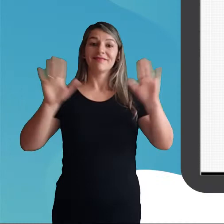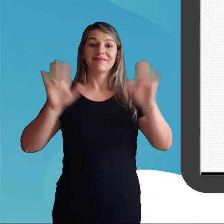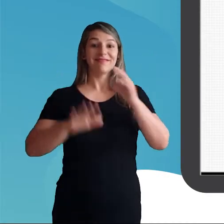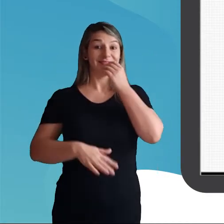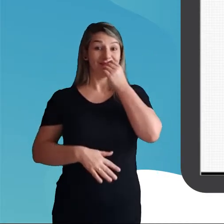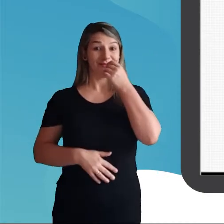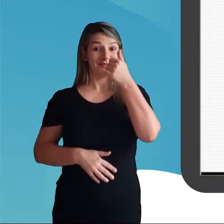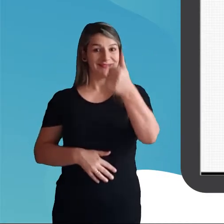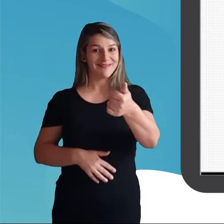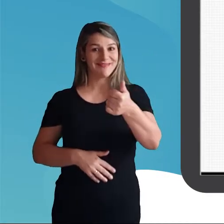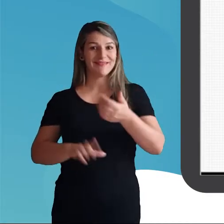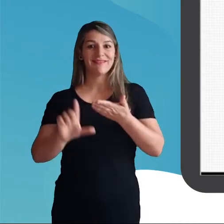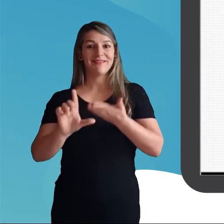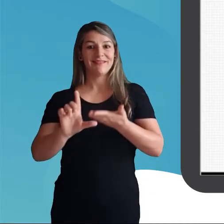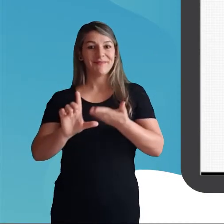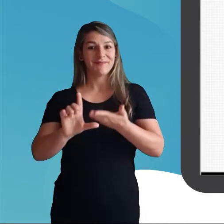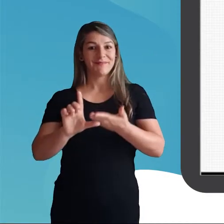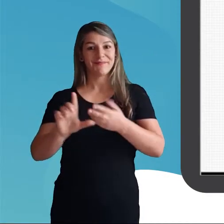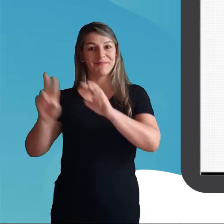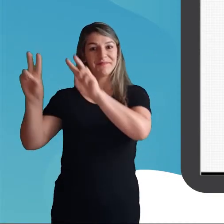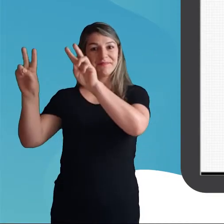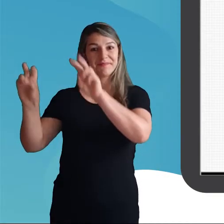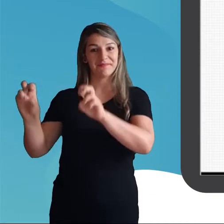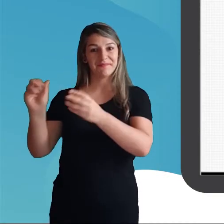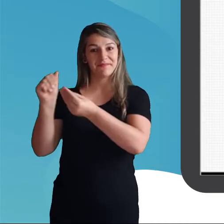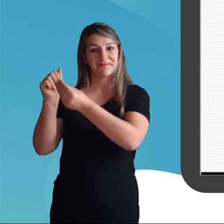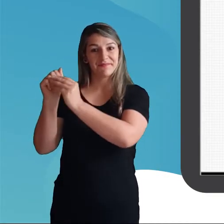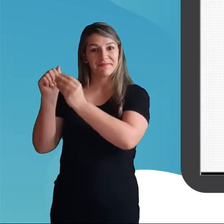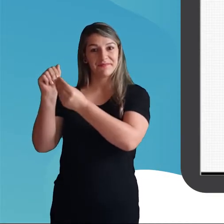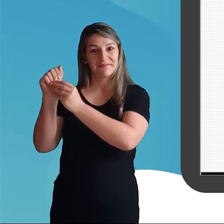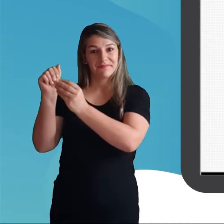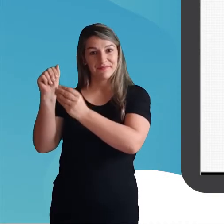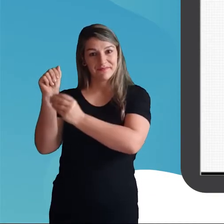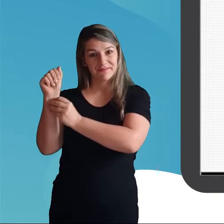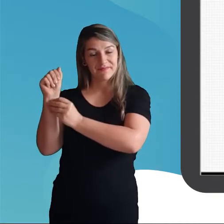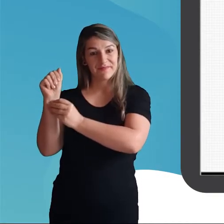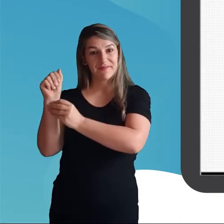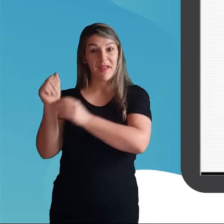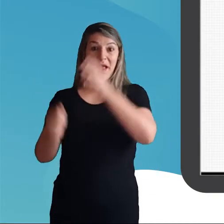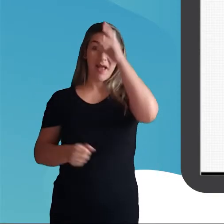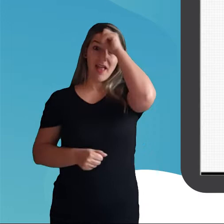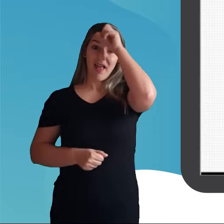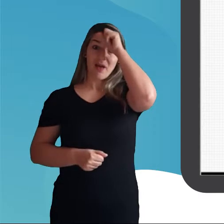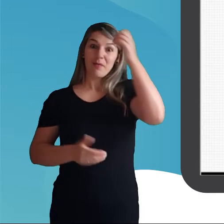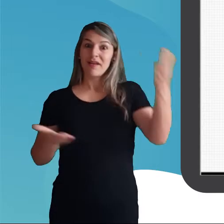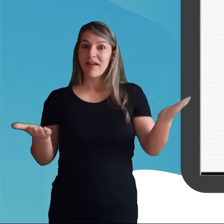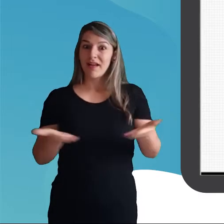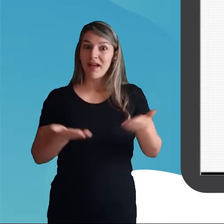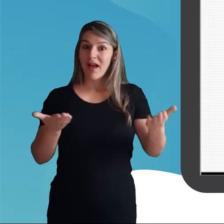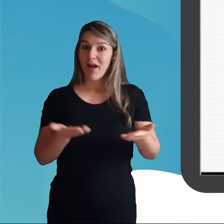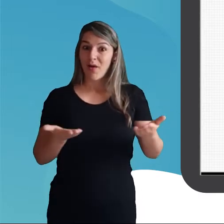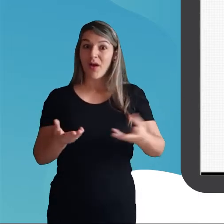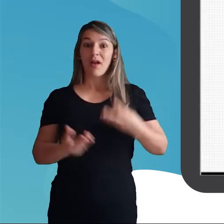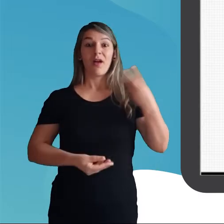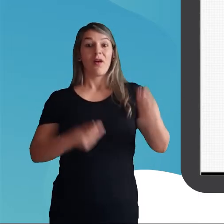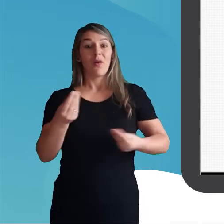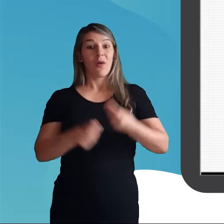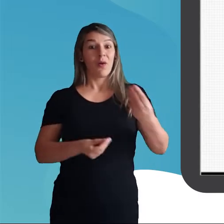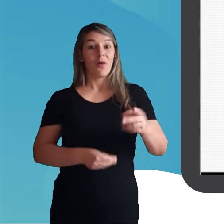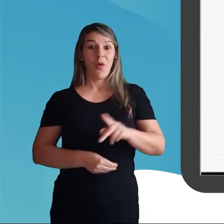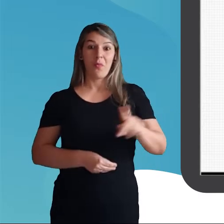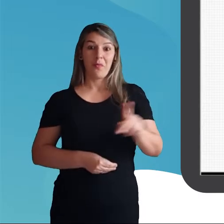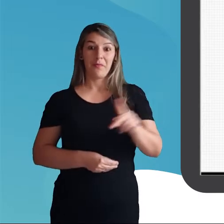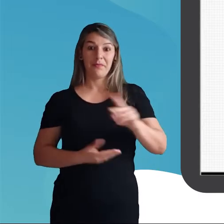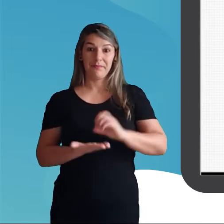Olá, tudo bem? Vamos para mais uma videoaula sobre o SIGA-A. Nessa videoaula iremos aprender como enviar uma